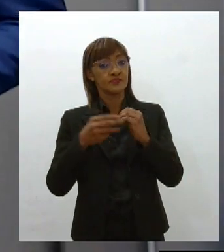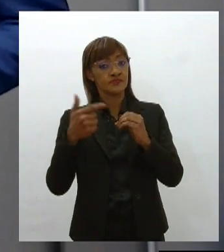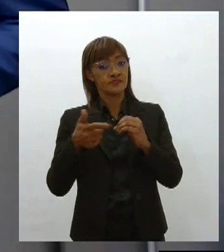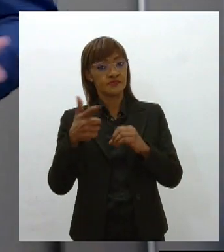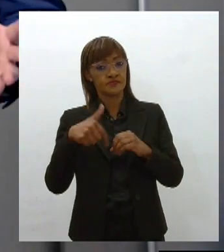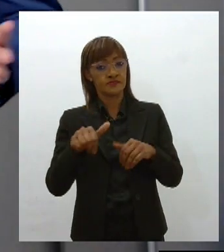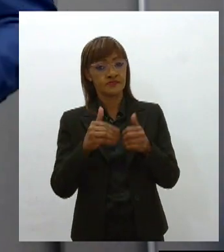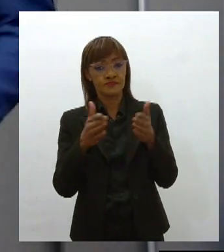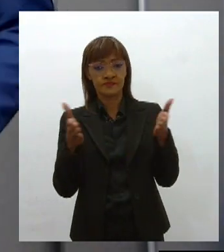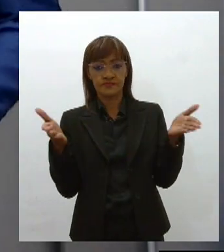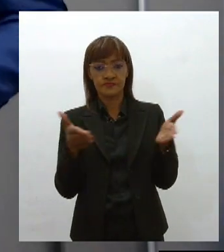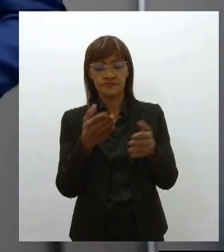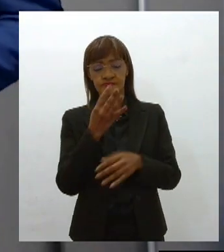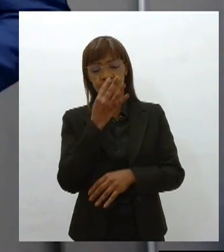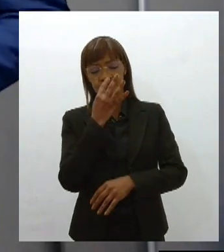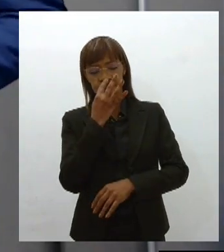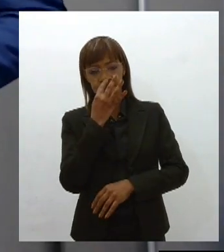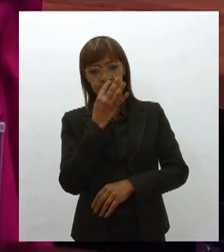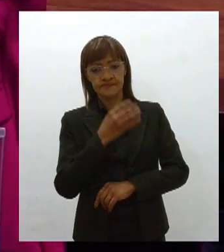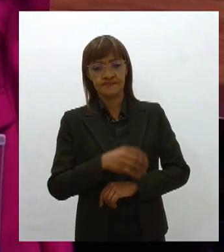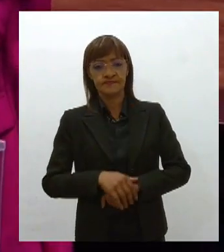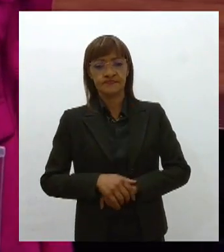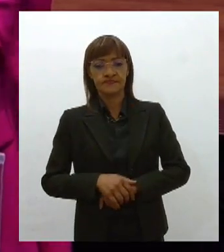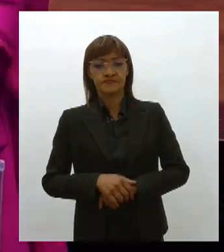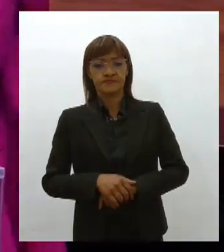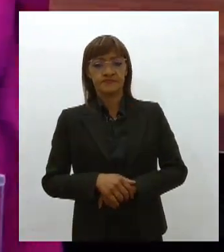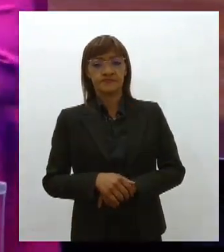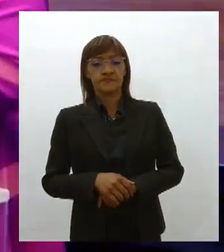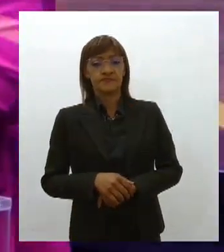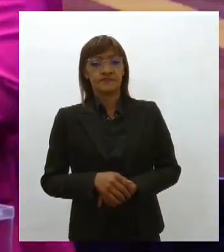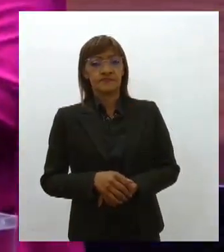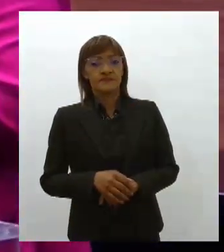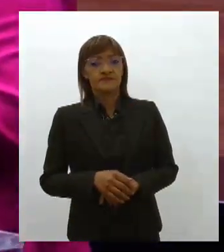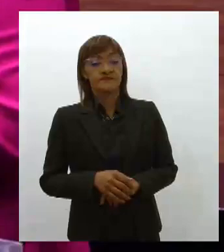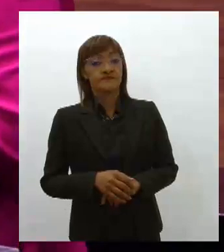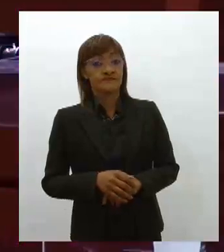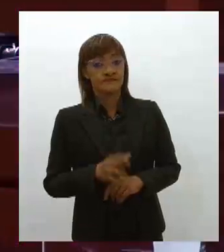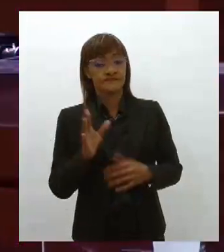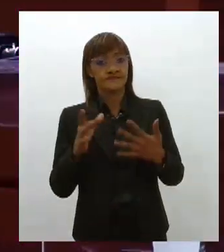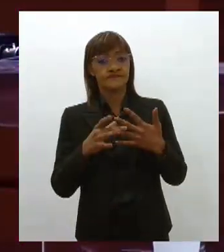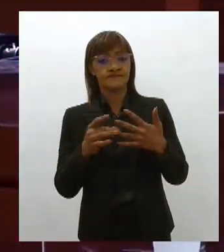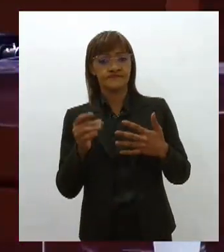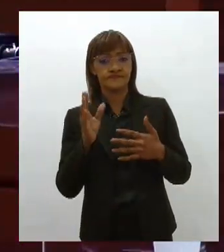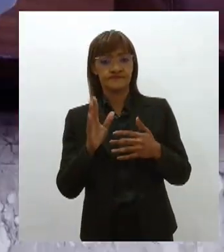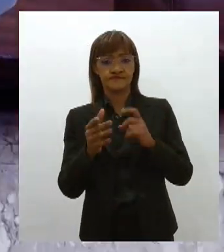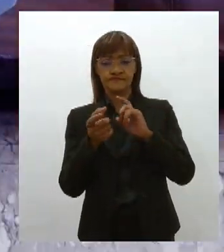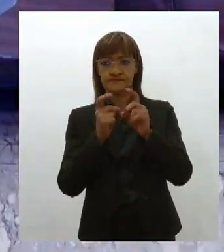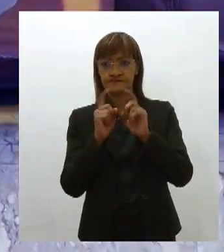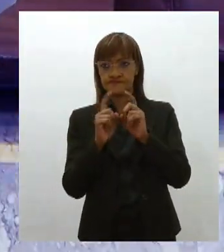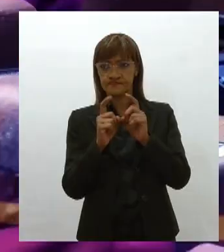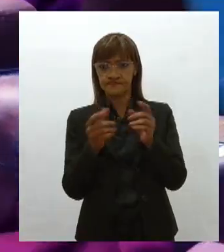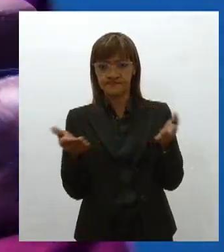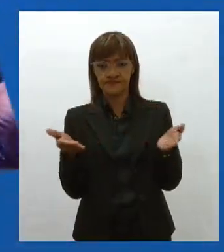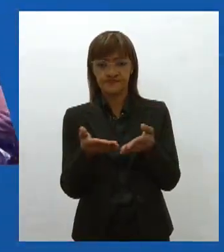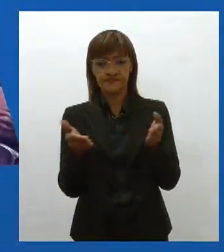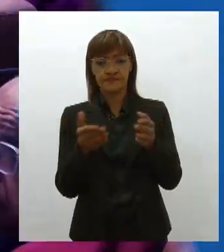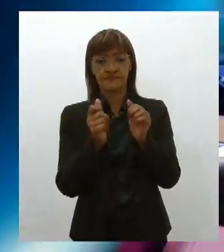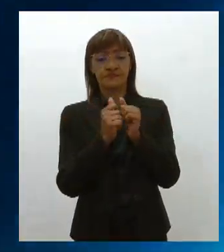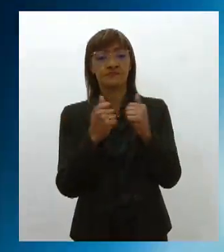começando e hoje você vai ver. Os destaques da sessão plenária de hoje na Assembleia